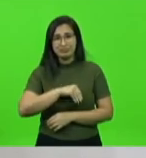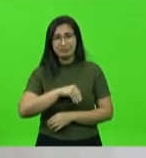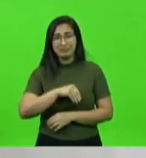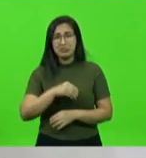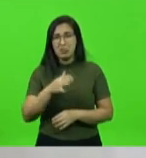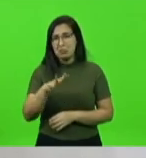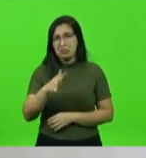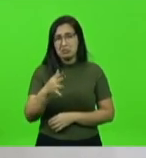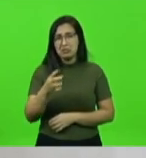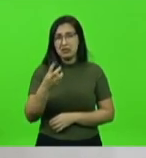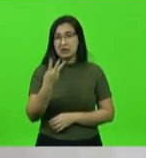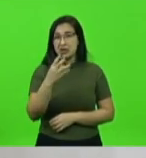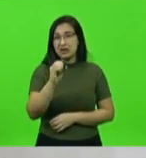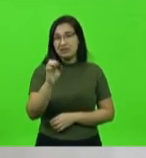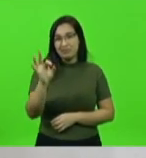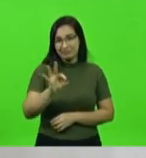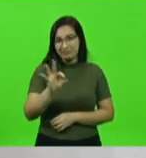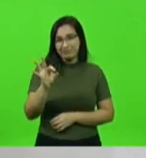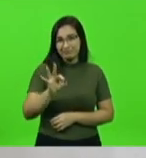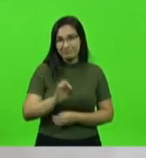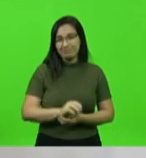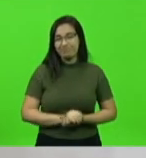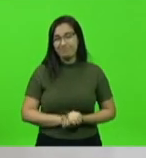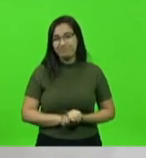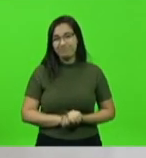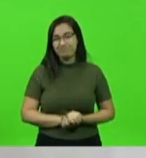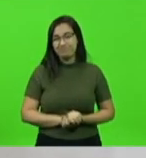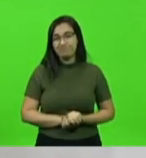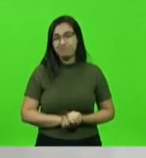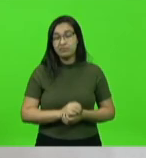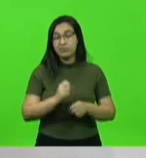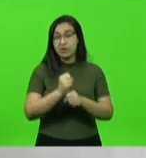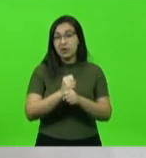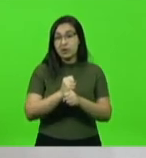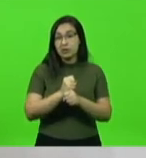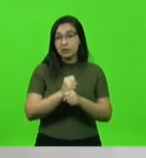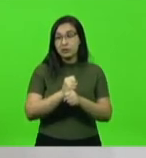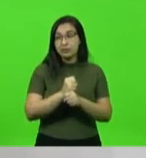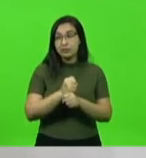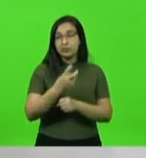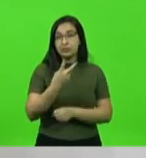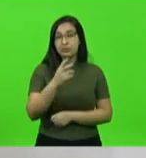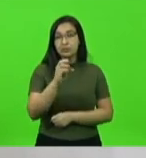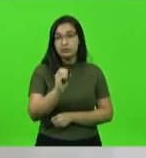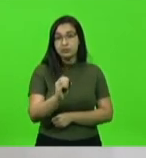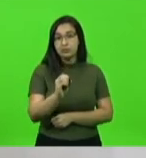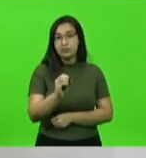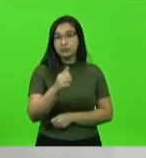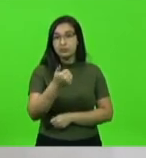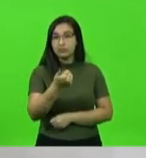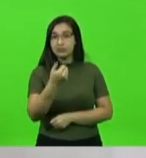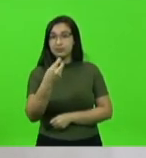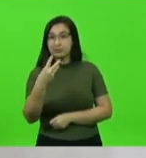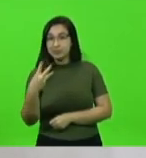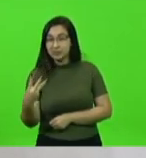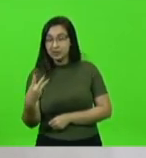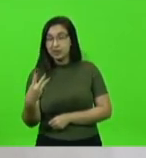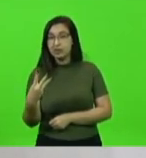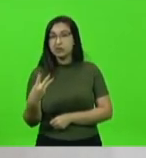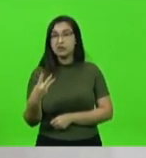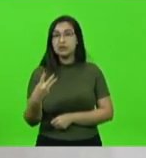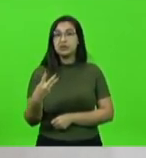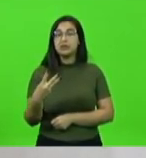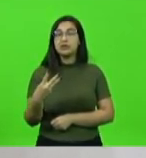30%. E em 2013, através de uma construção junto com